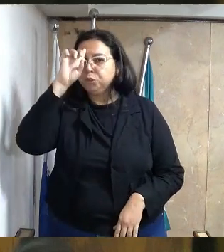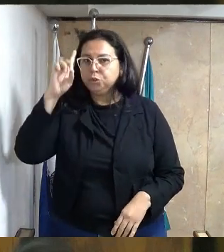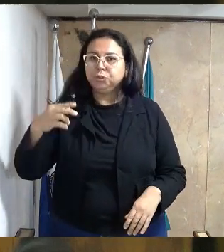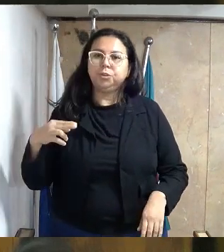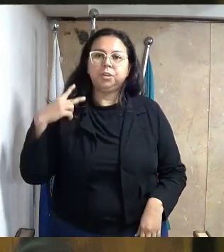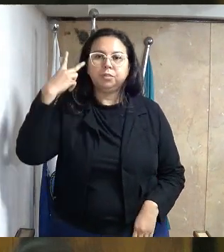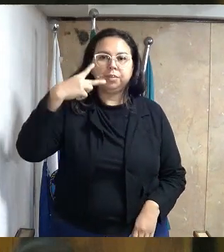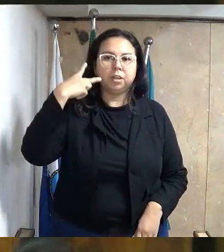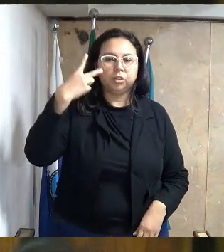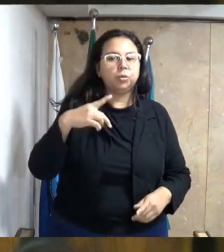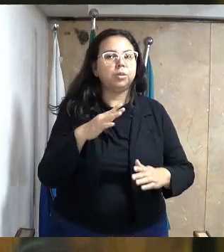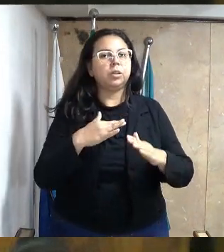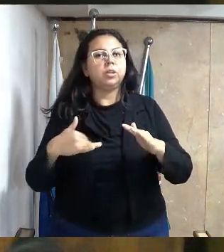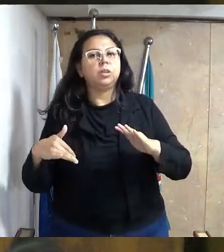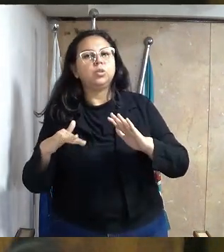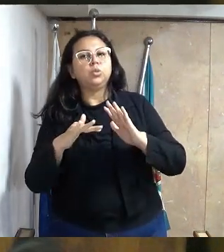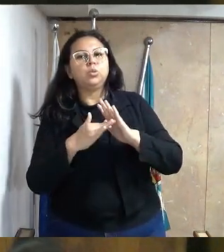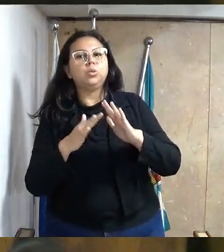pares e a toda a imprensa.